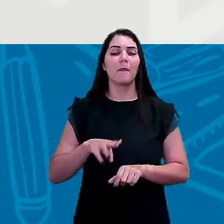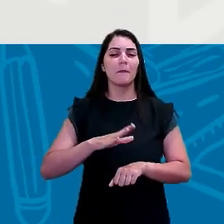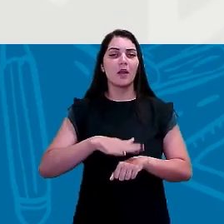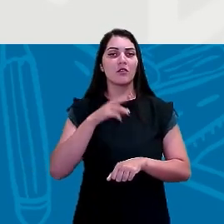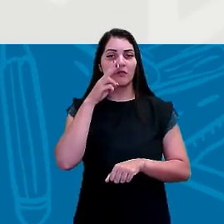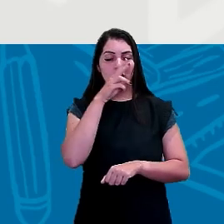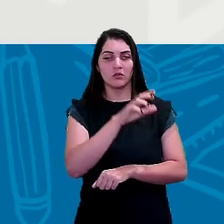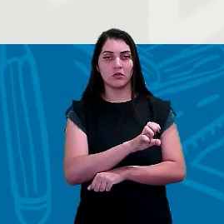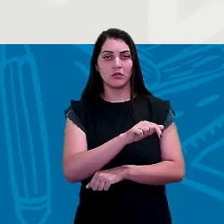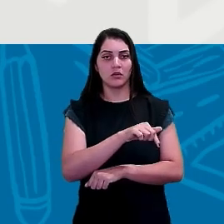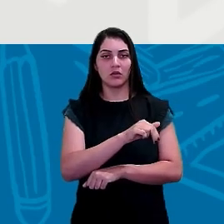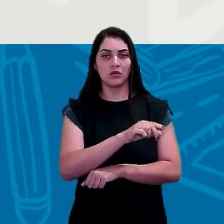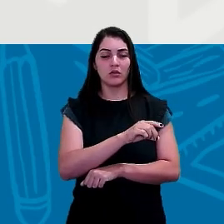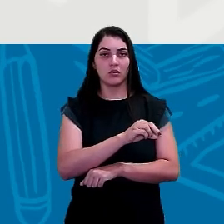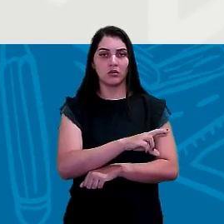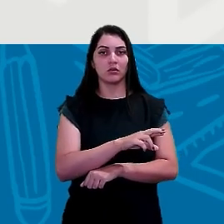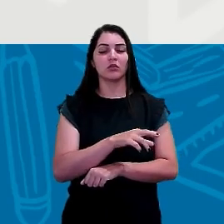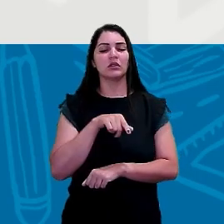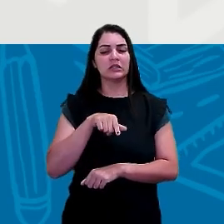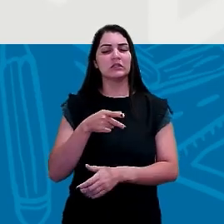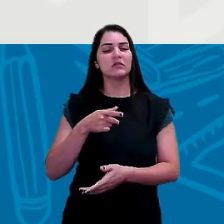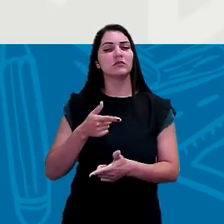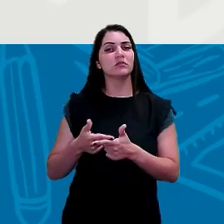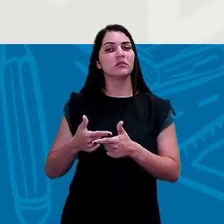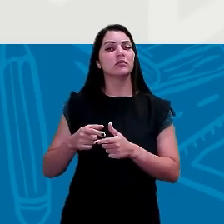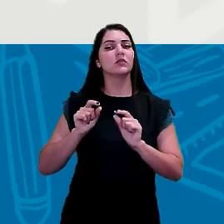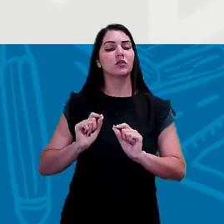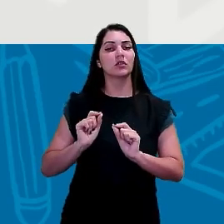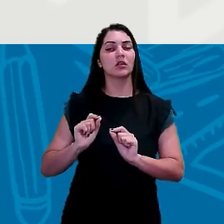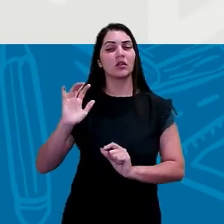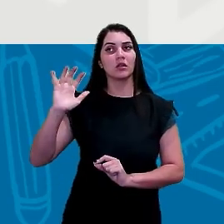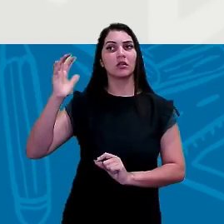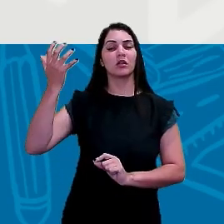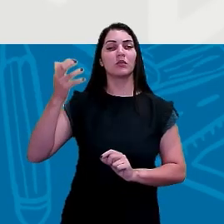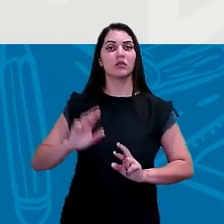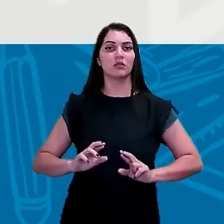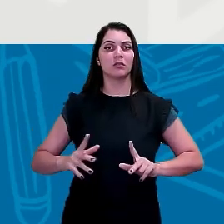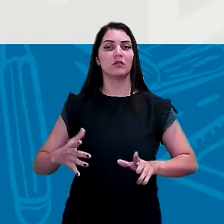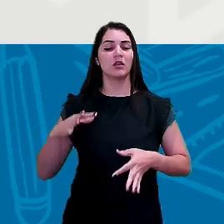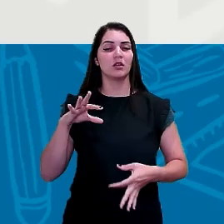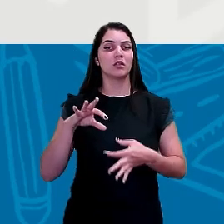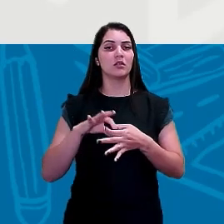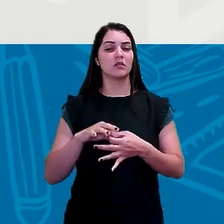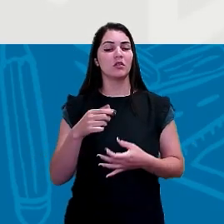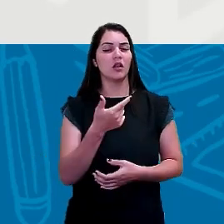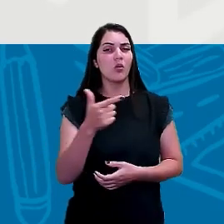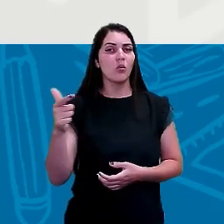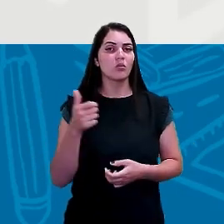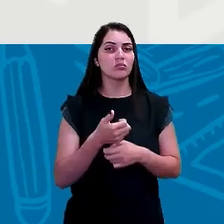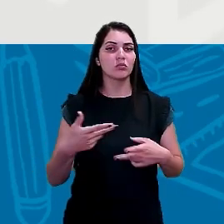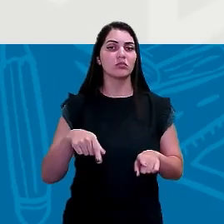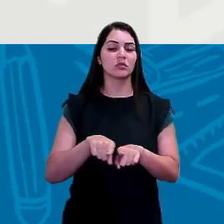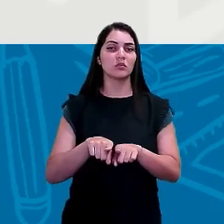e vai diminuindo em direção ao polo, isso vai provocar que tenha climas diferentes, associadas a outras condições, como